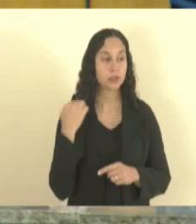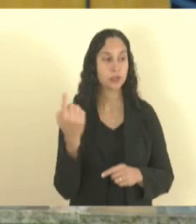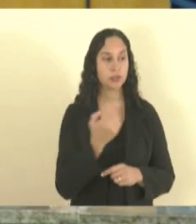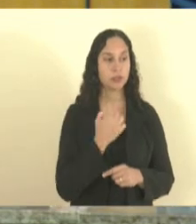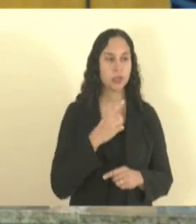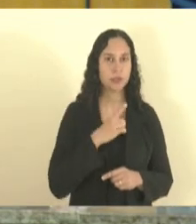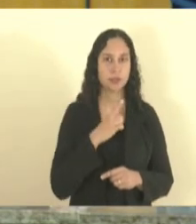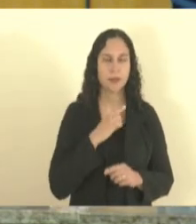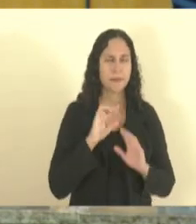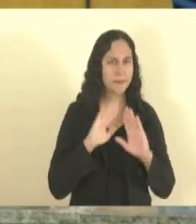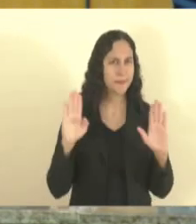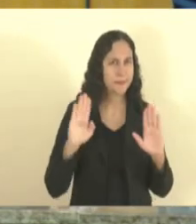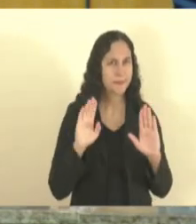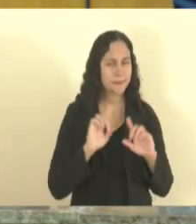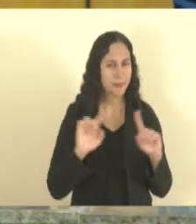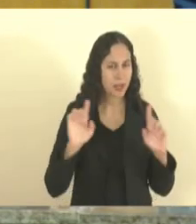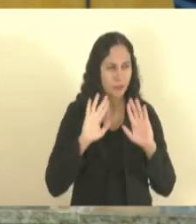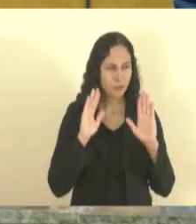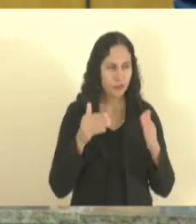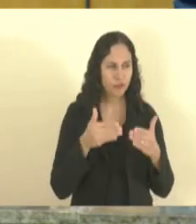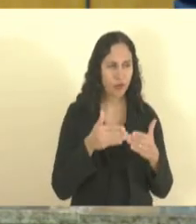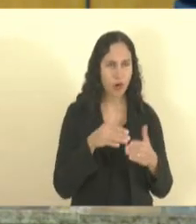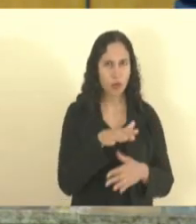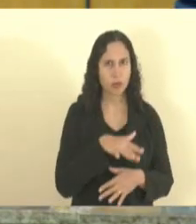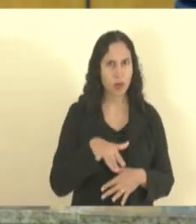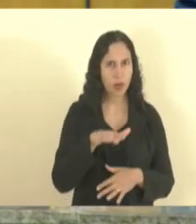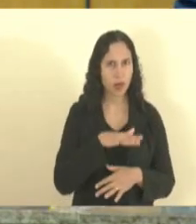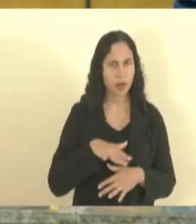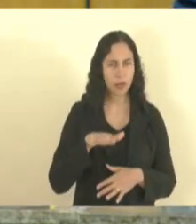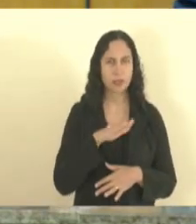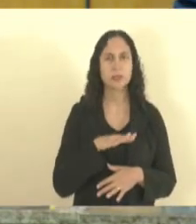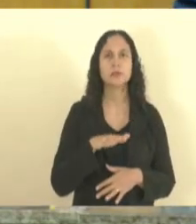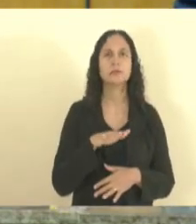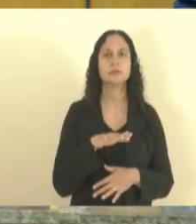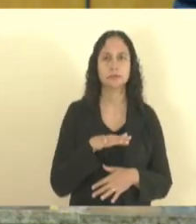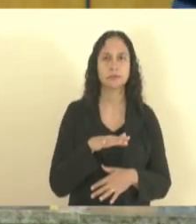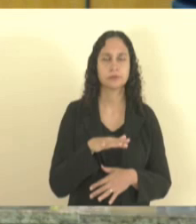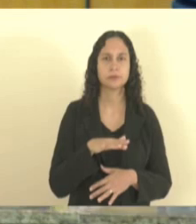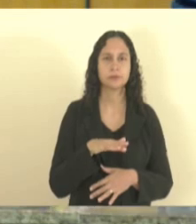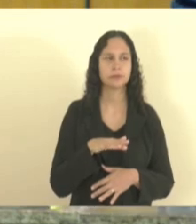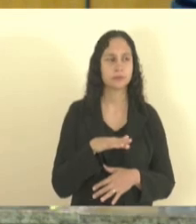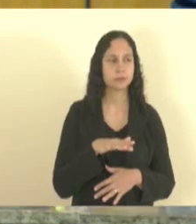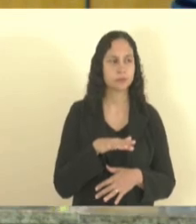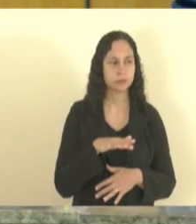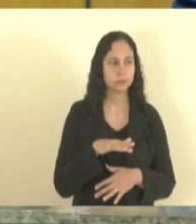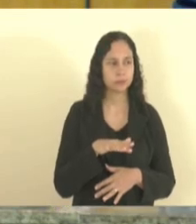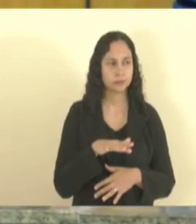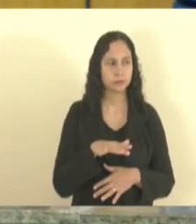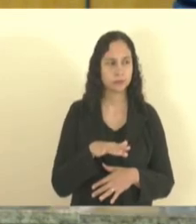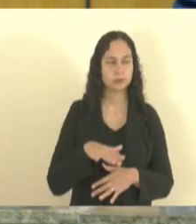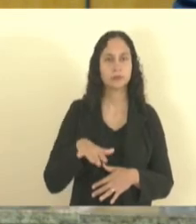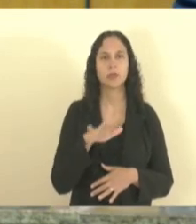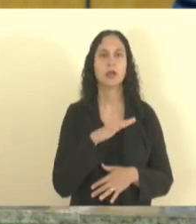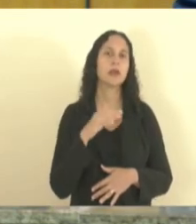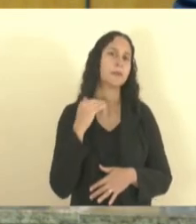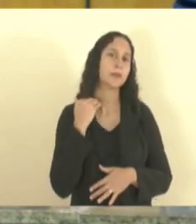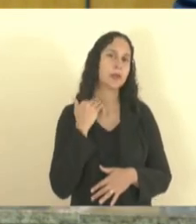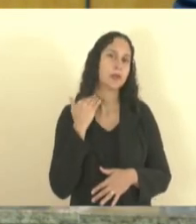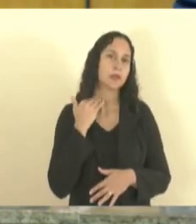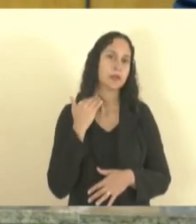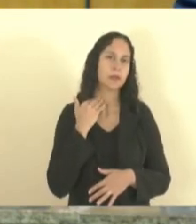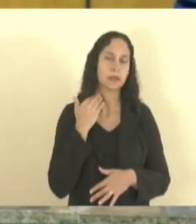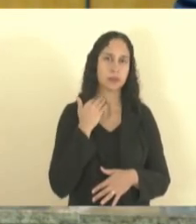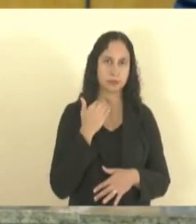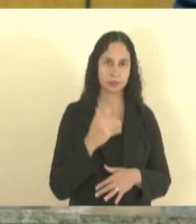pouco mas ele em especial tem uma atuação muito forte na região de atuação do banco do nordeste